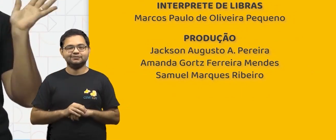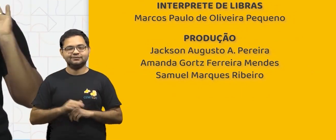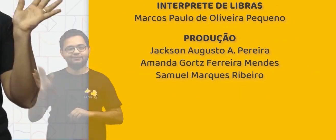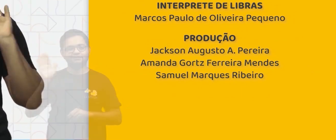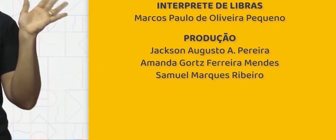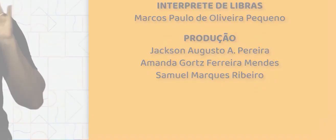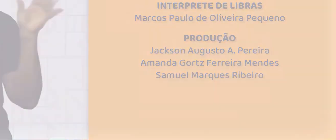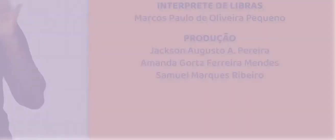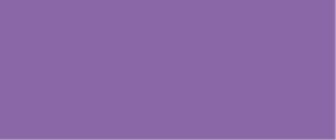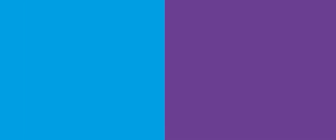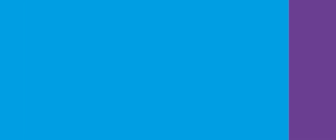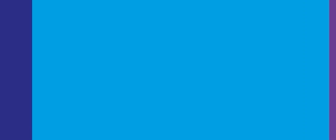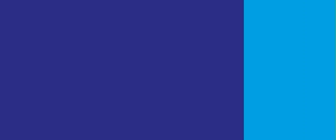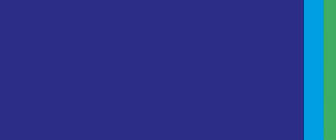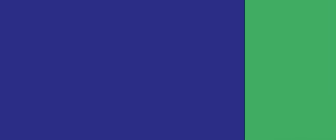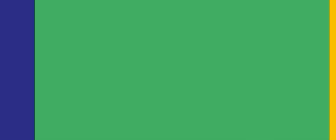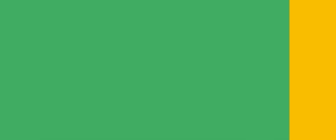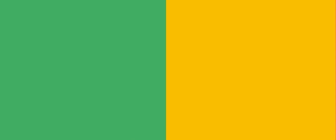Tchau!